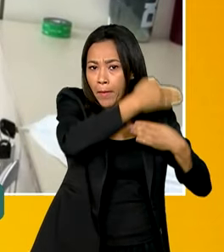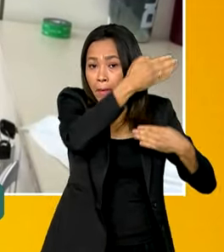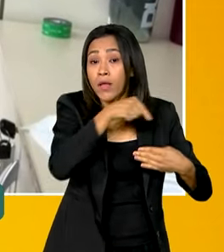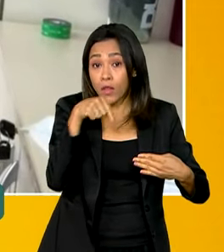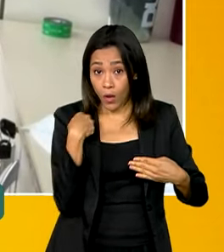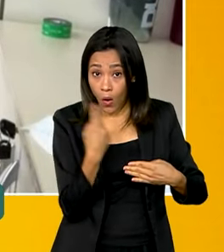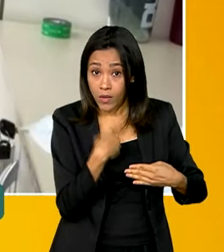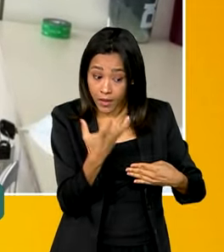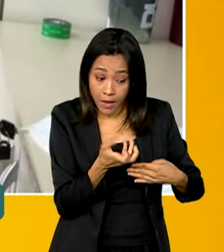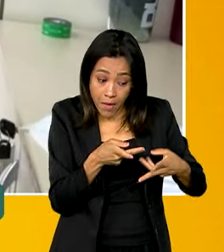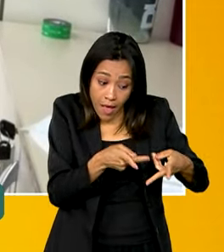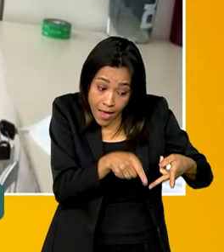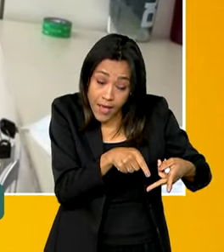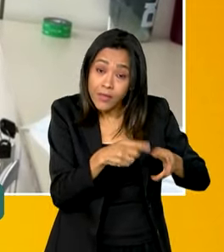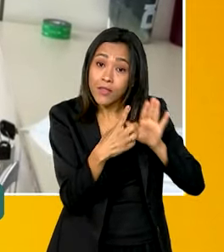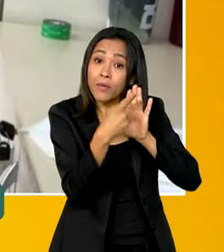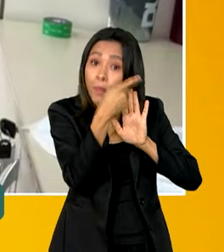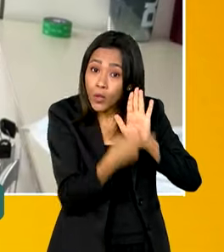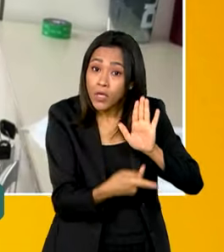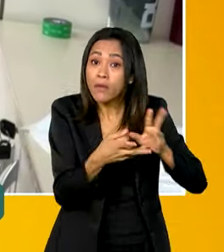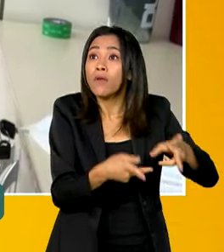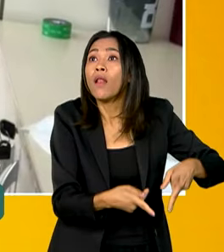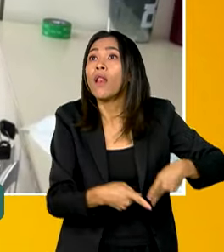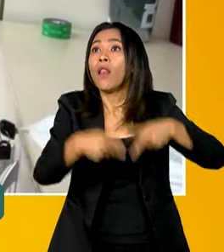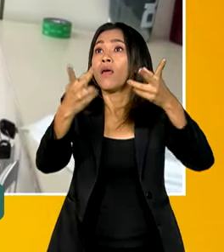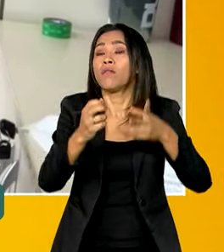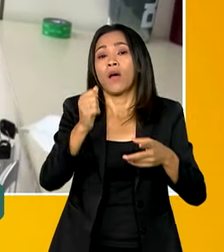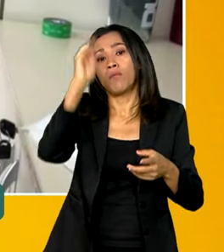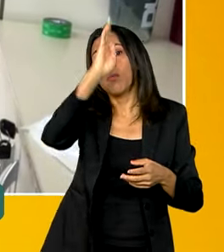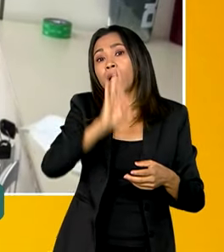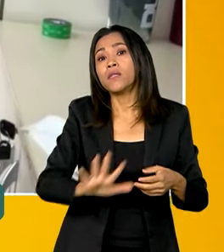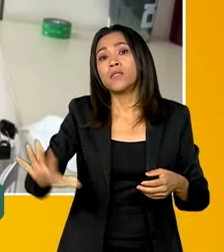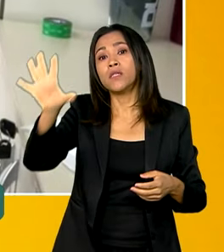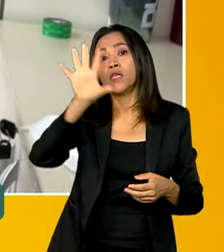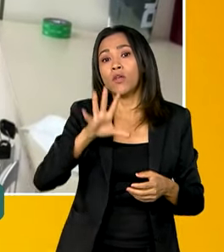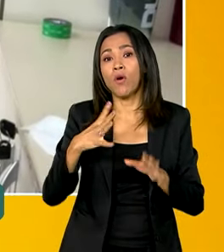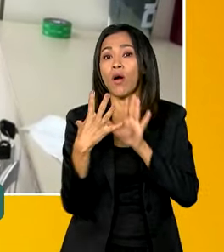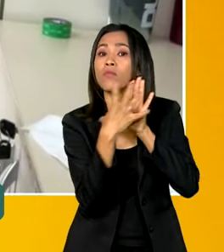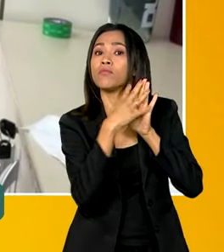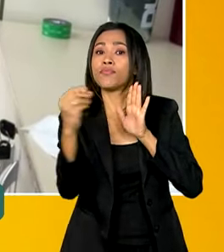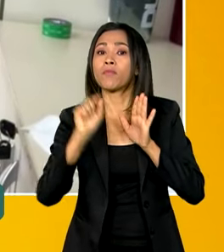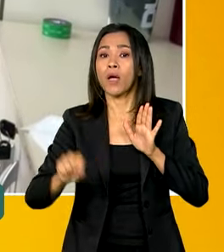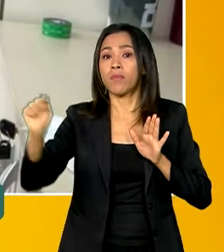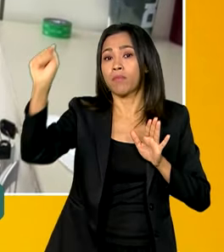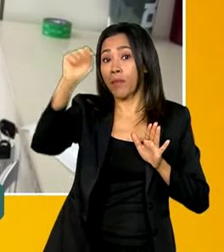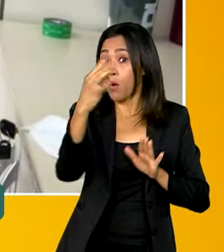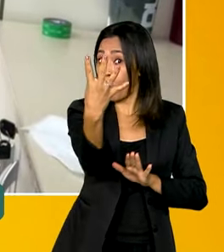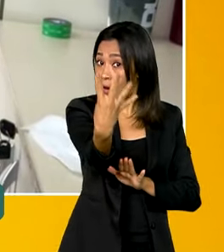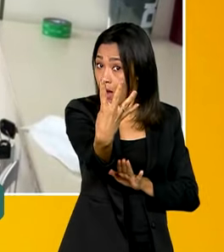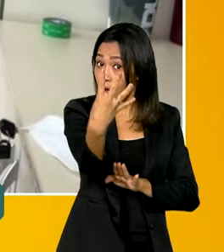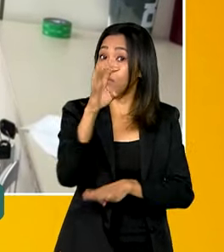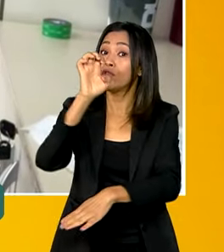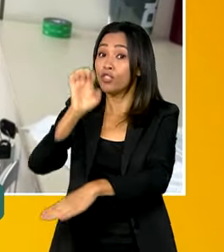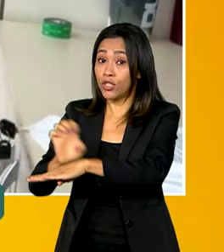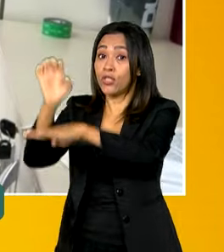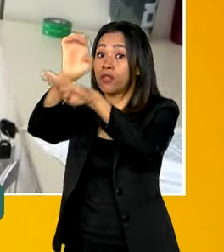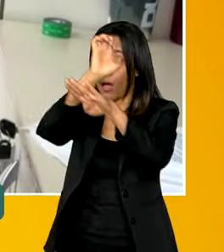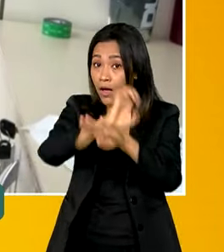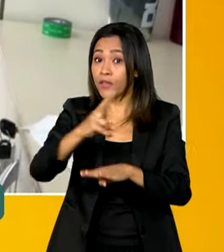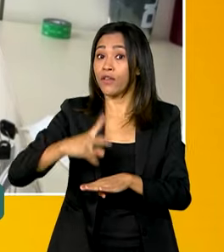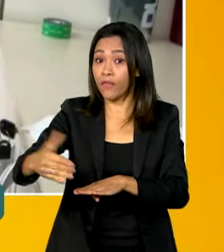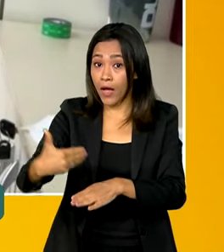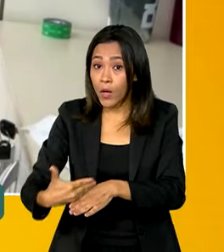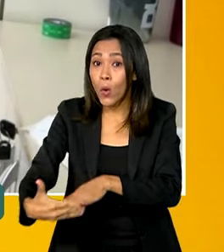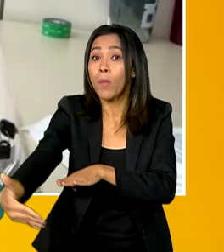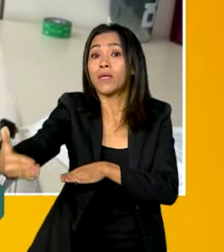para outras partes do Brasil. Hoje a gente já está ali engatilhado em pelo menos mais quatro estados para iniciar a construção dos